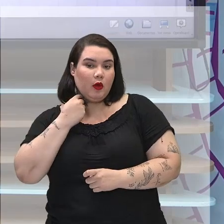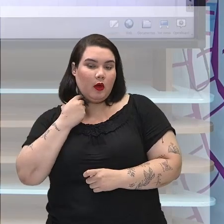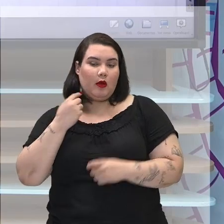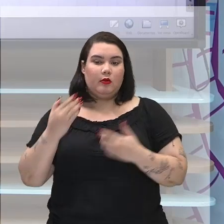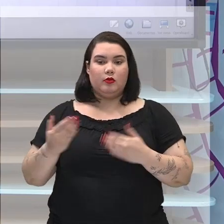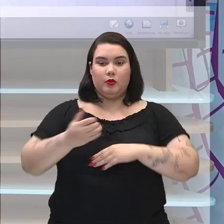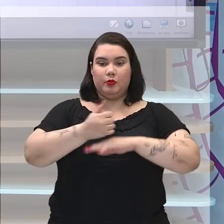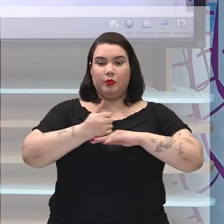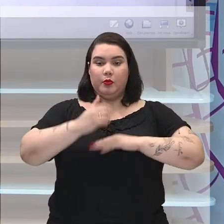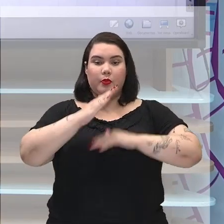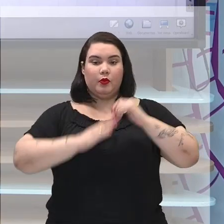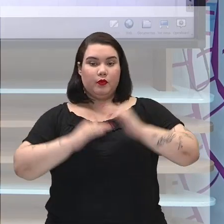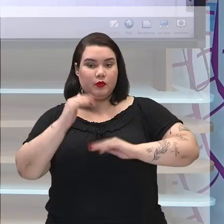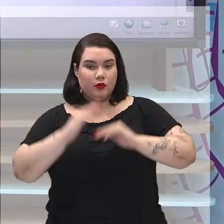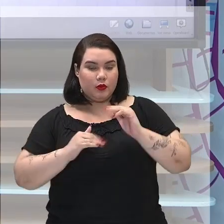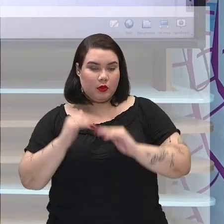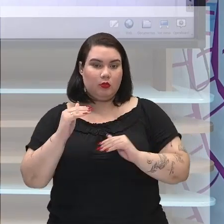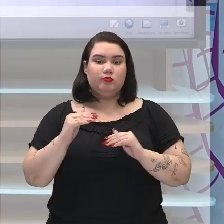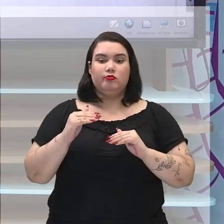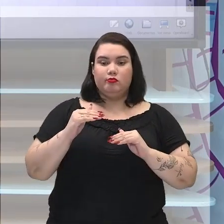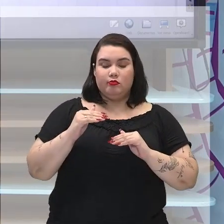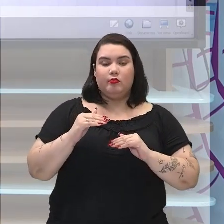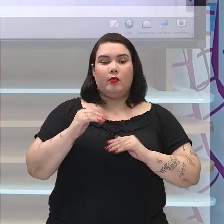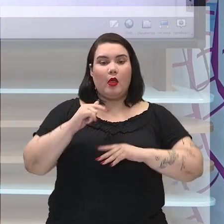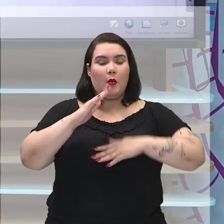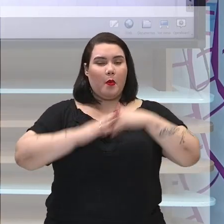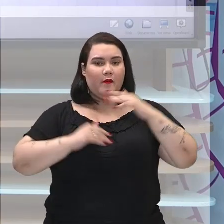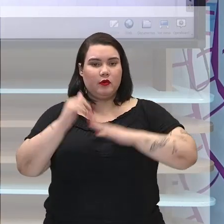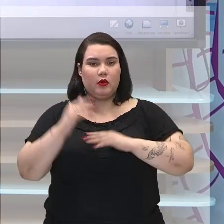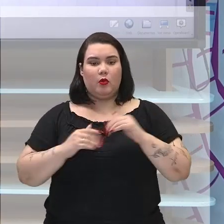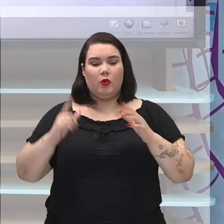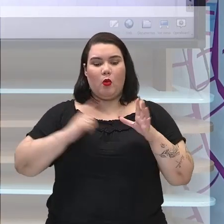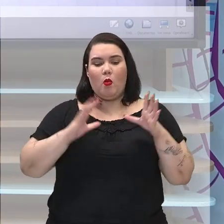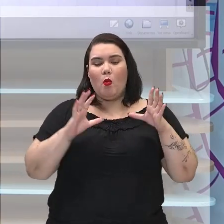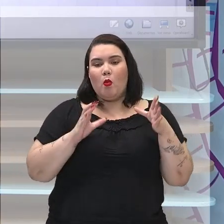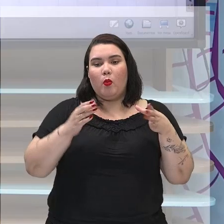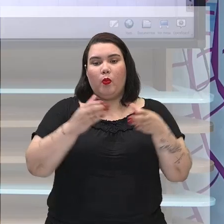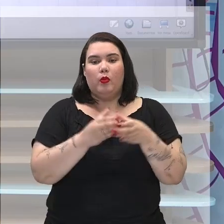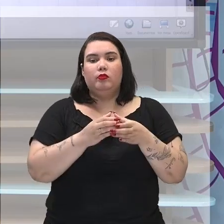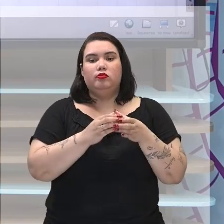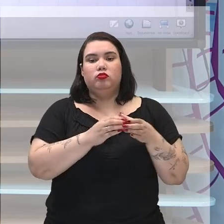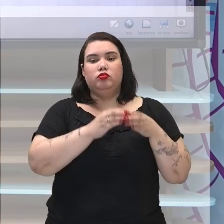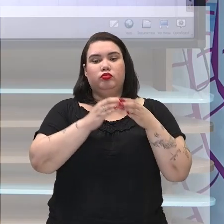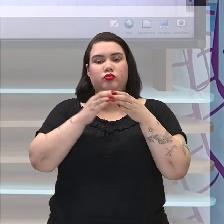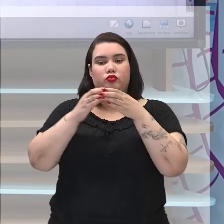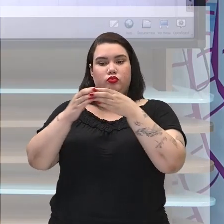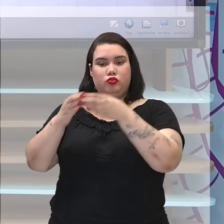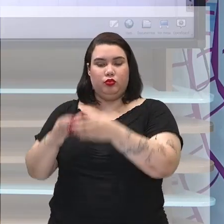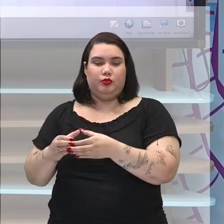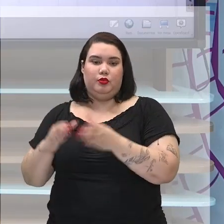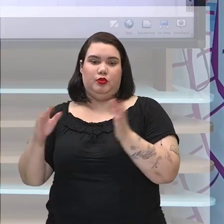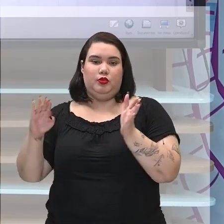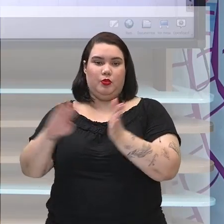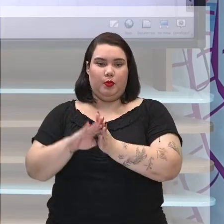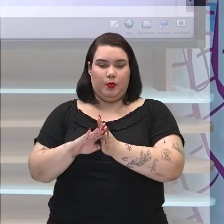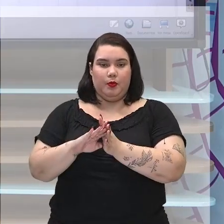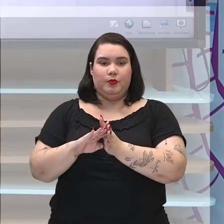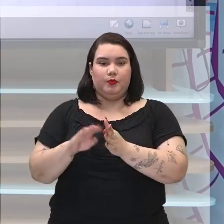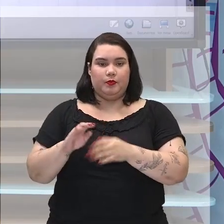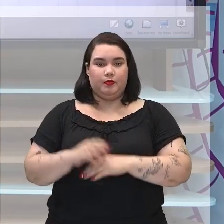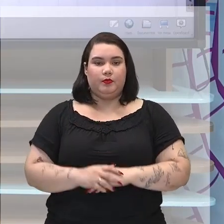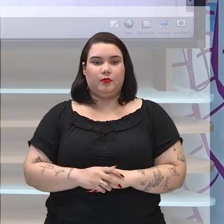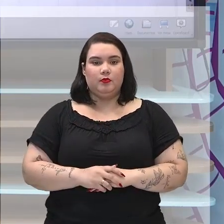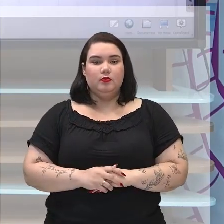profissionais, na qual irão acompanhar, né, esses traslados entre portuguesa,